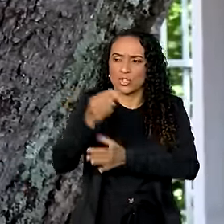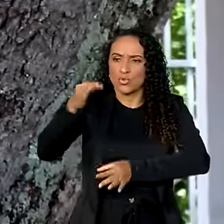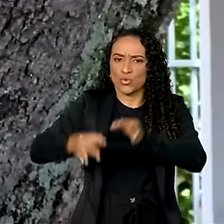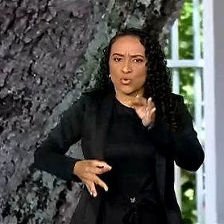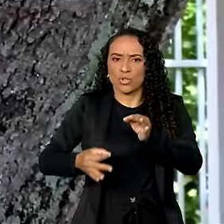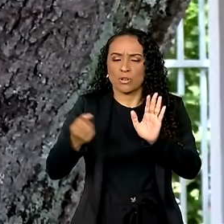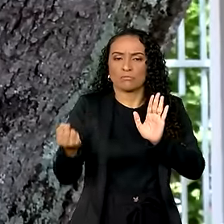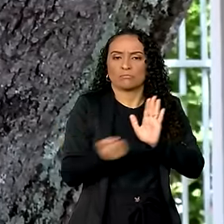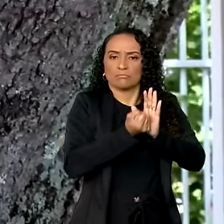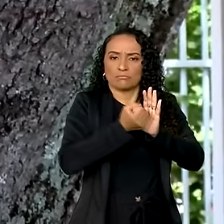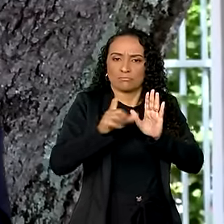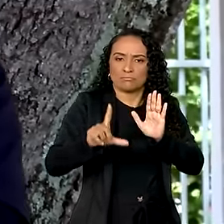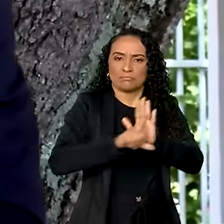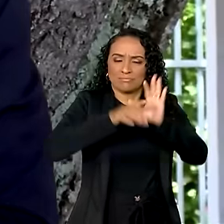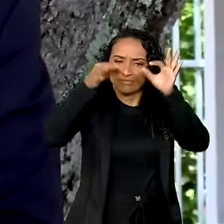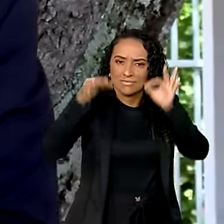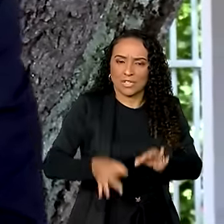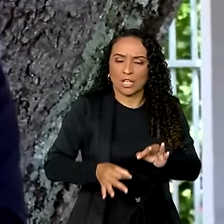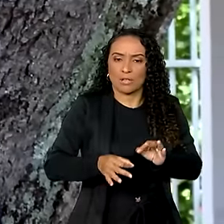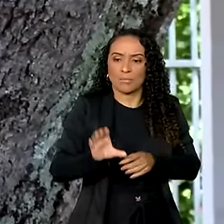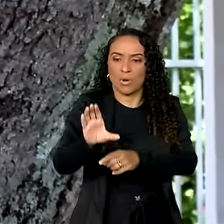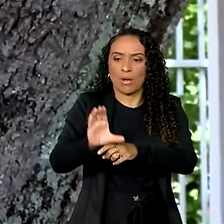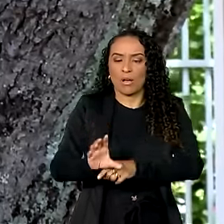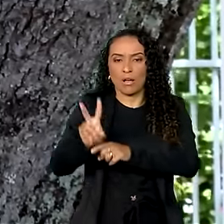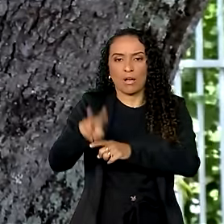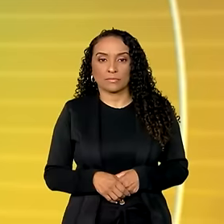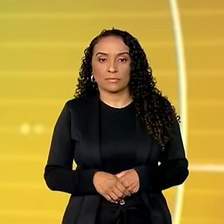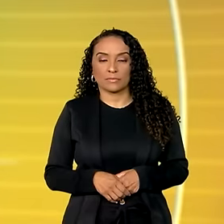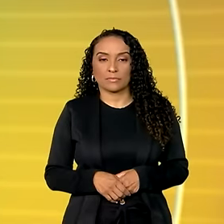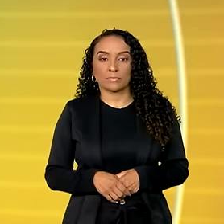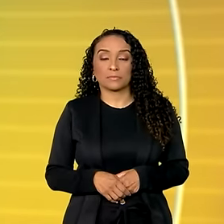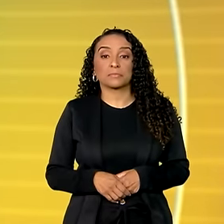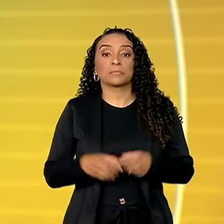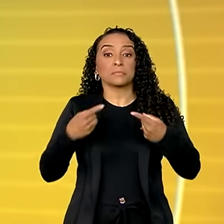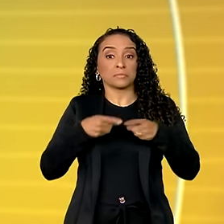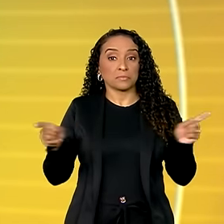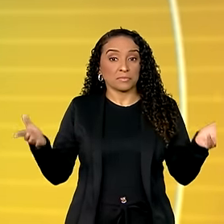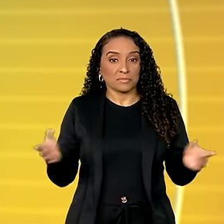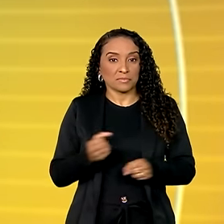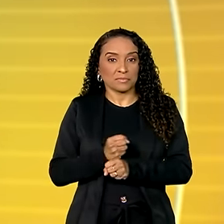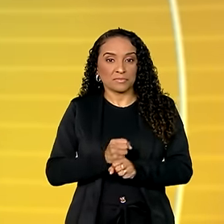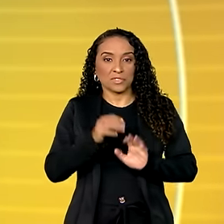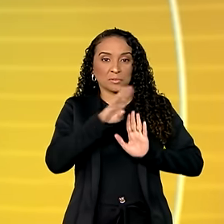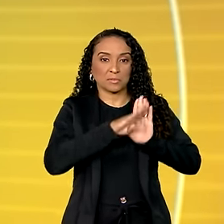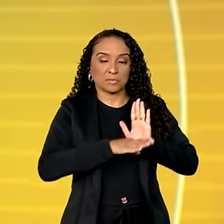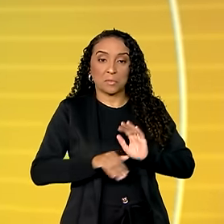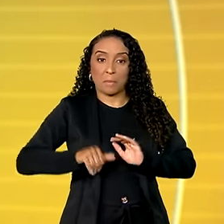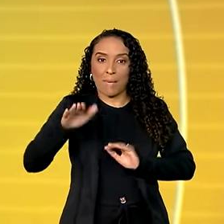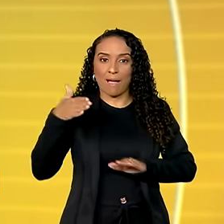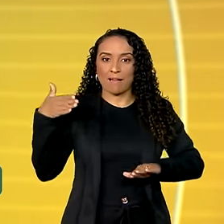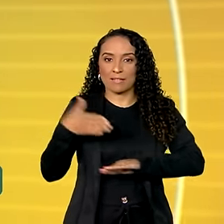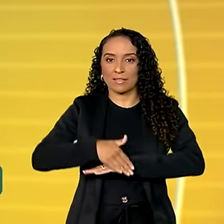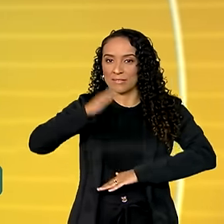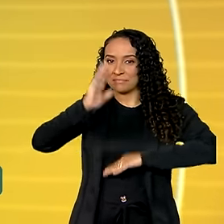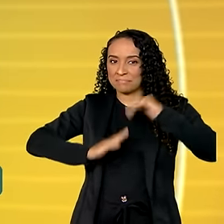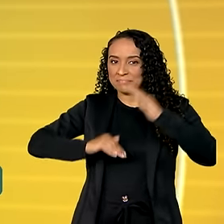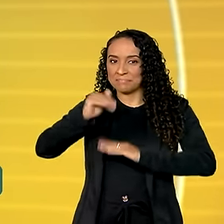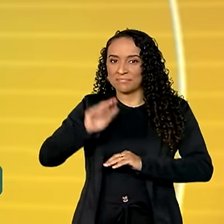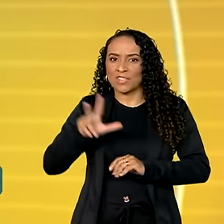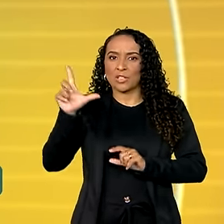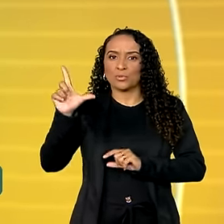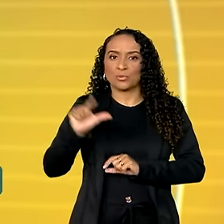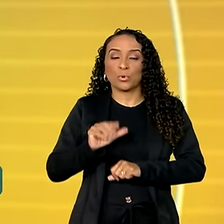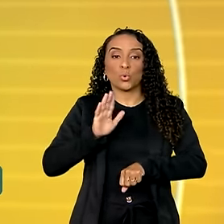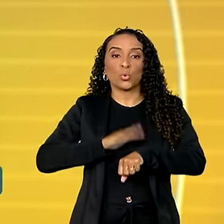o marco regulatório para o crédito de carbono no nosso país. Lançado este ano, o programa Mais Acesso a Especialistas vai